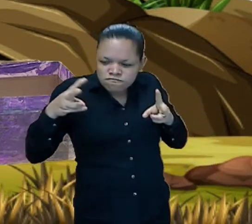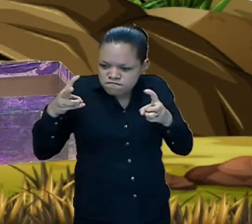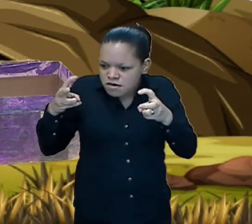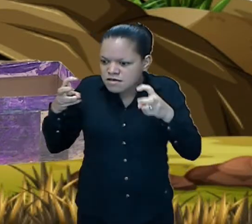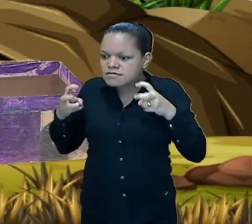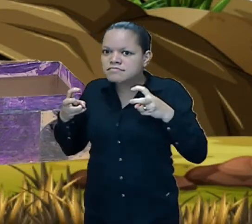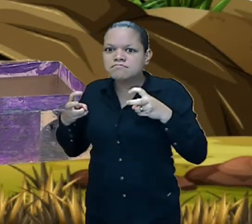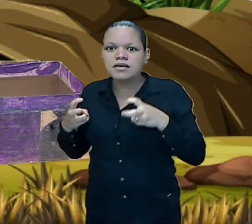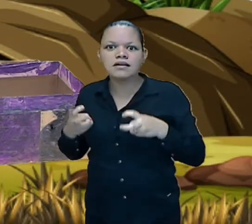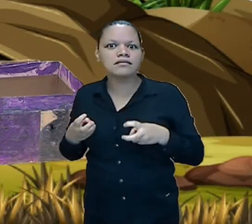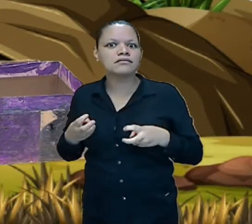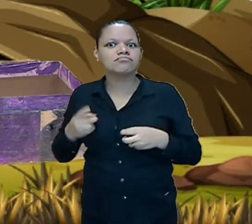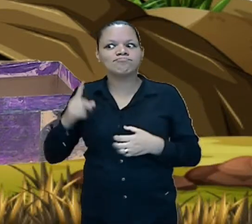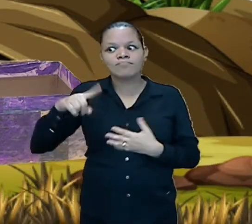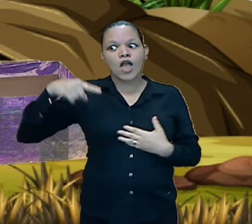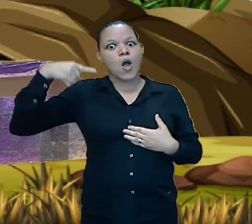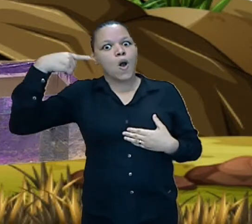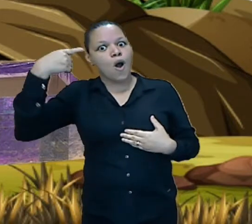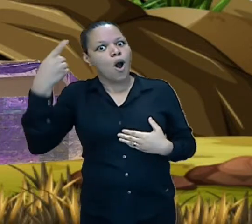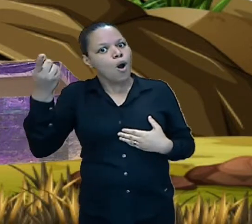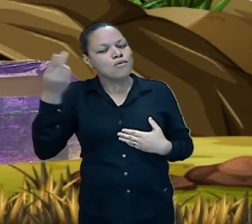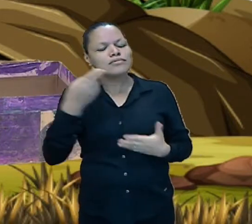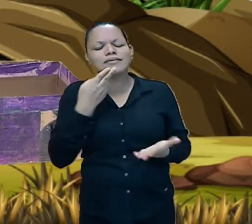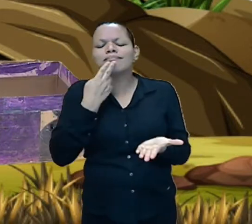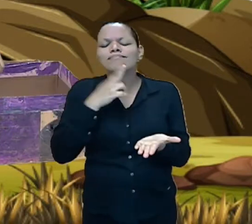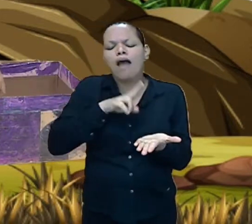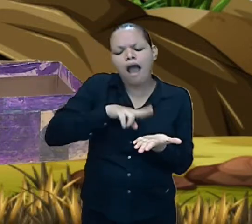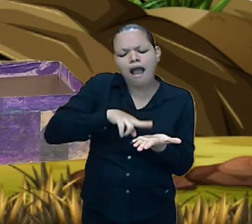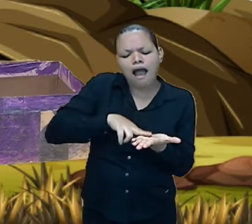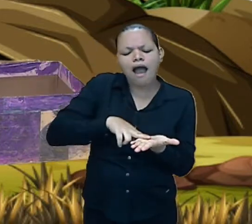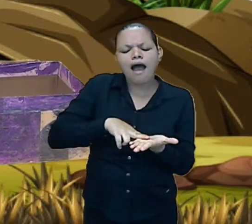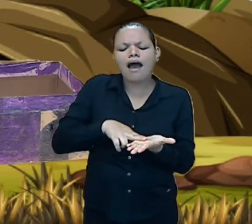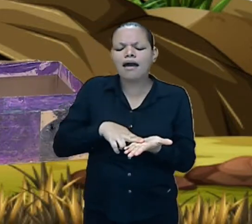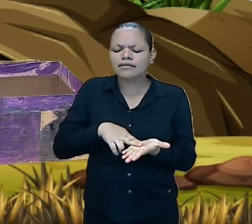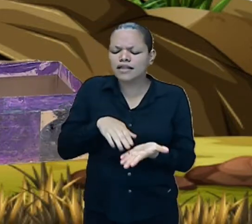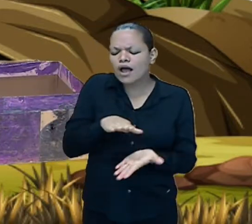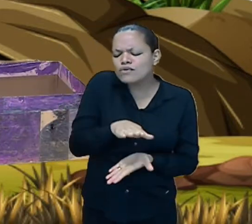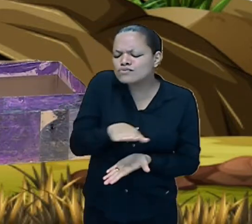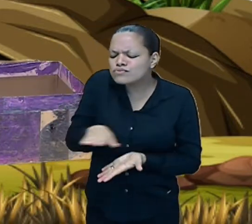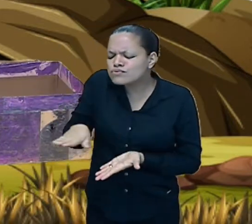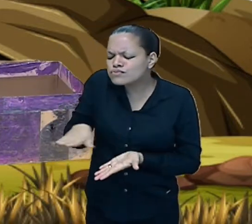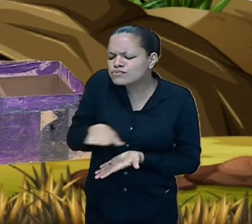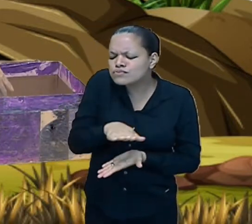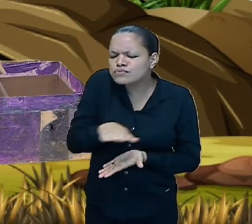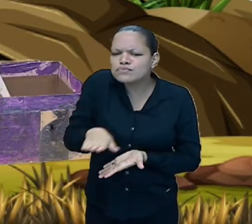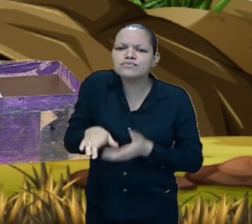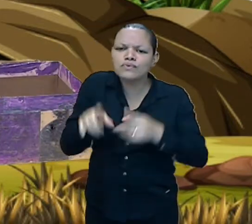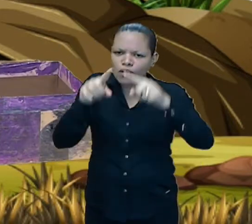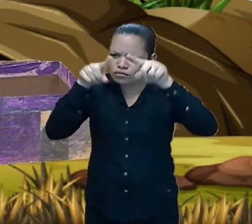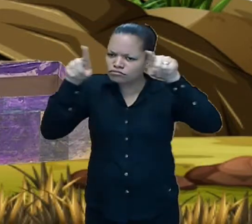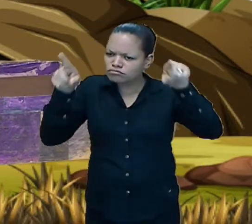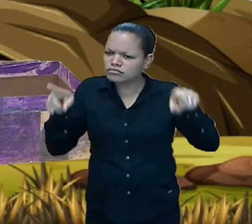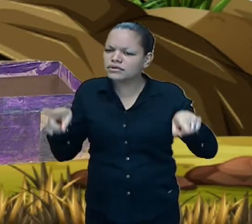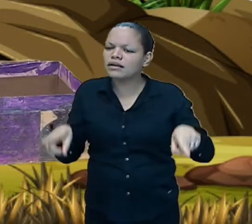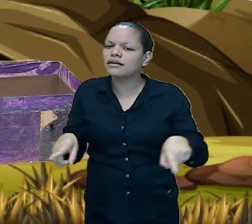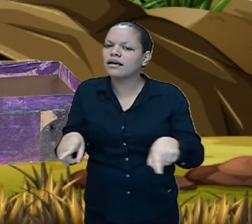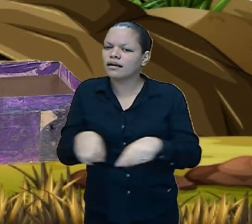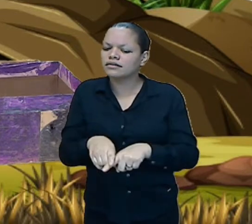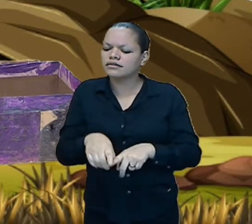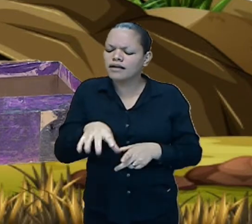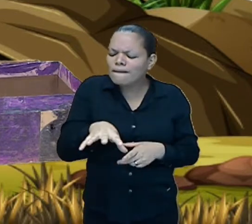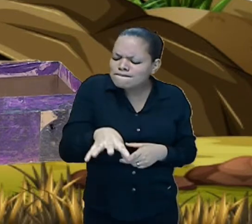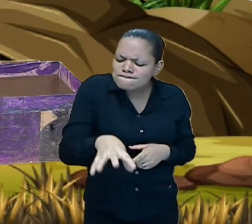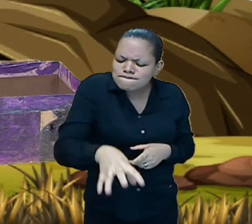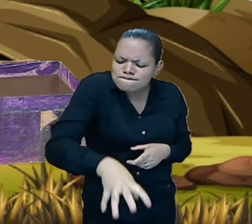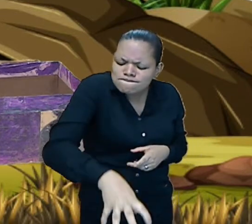tinha uma carta caída no fundo daquela caixa ele pegou com